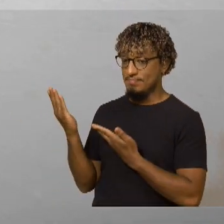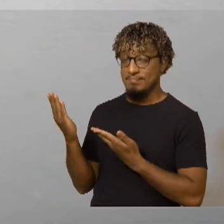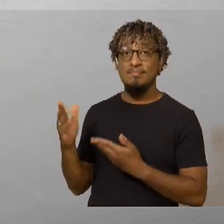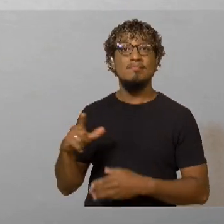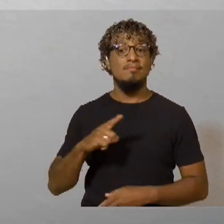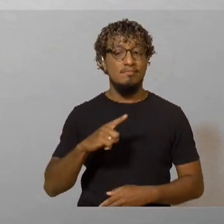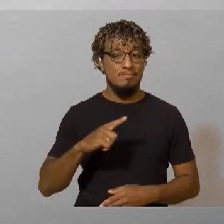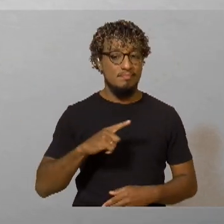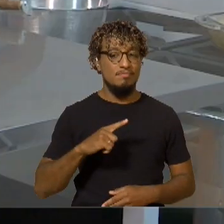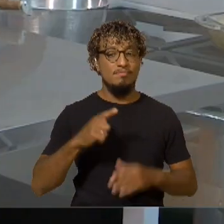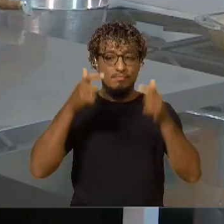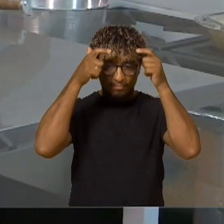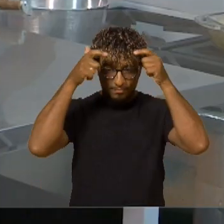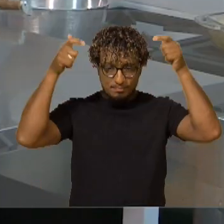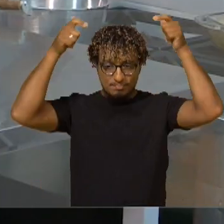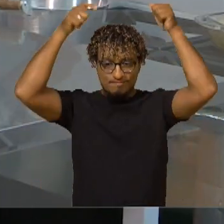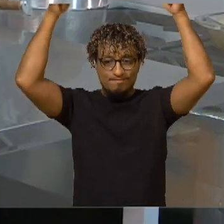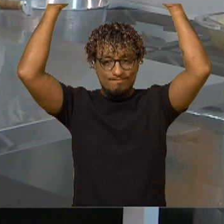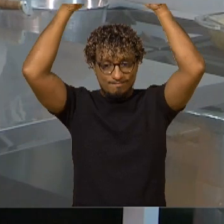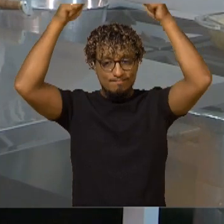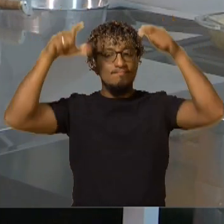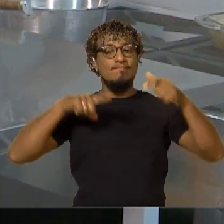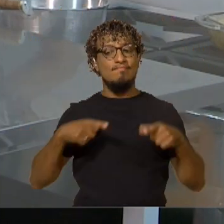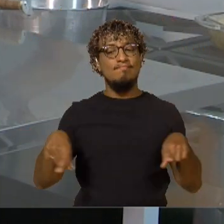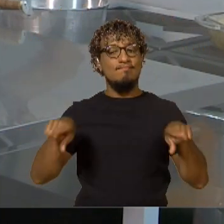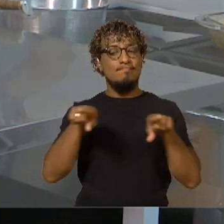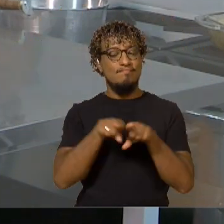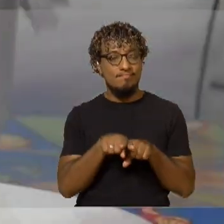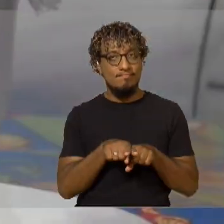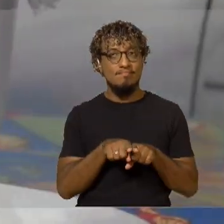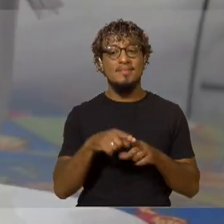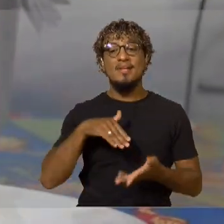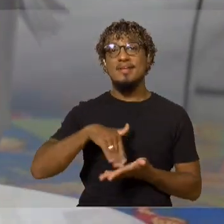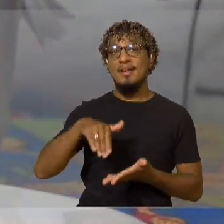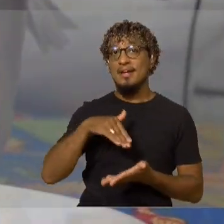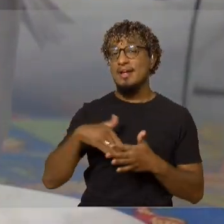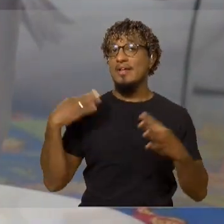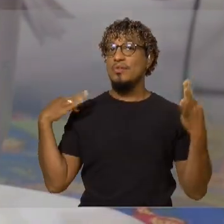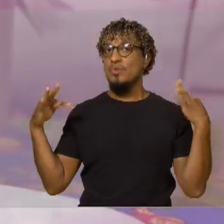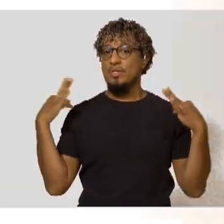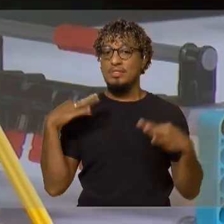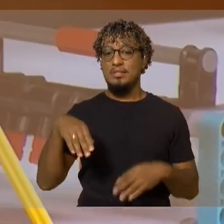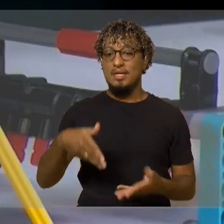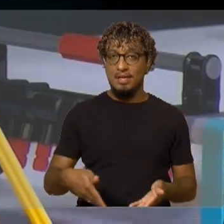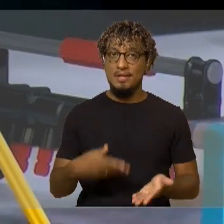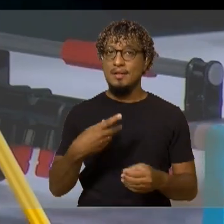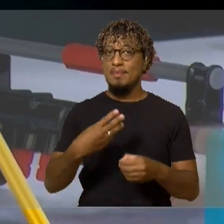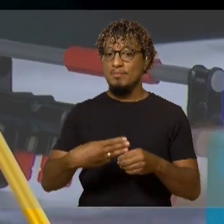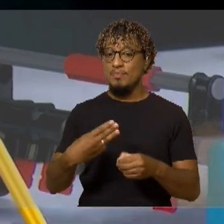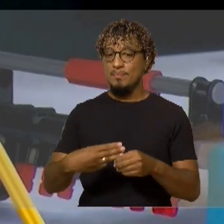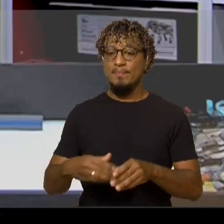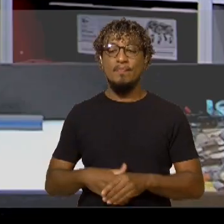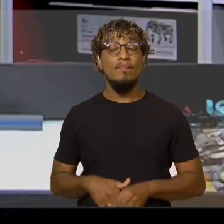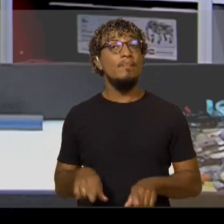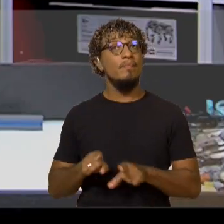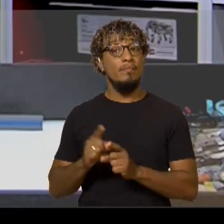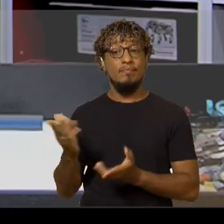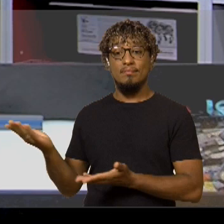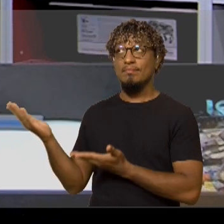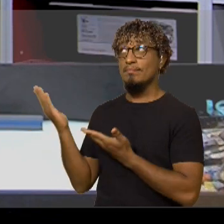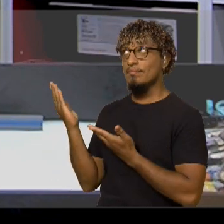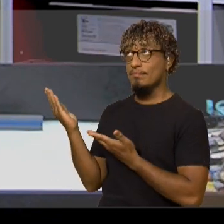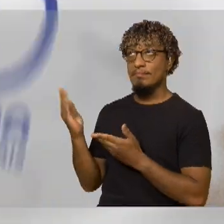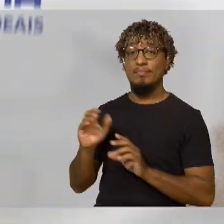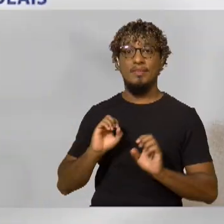Cores dos Chefes Maranhenses é realizado em parceria com a Secretaria de Turismo do município. Também tem espaço para o